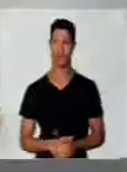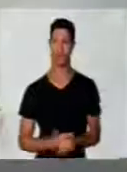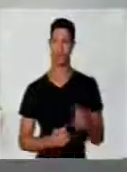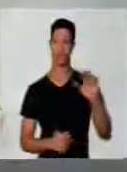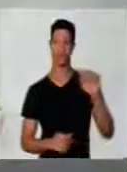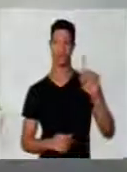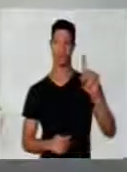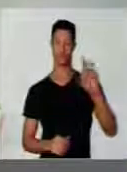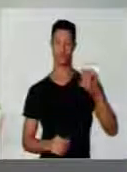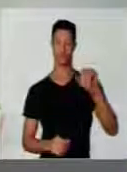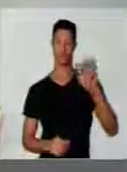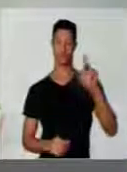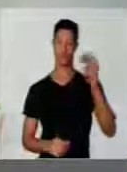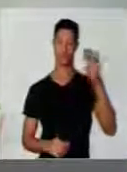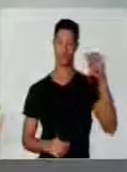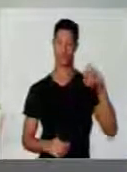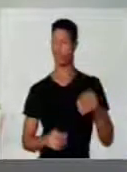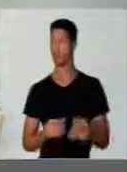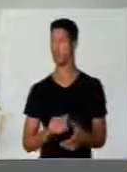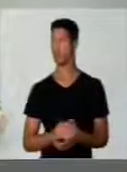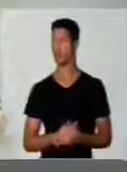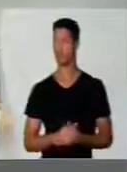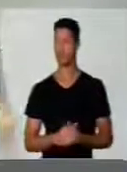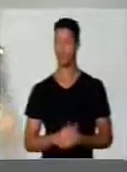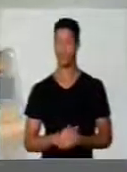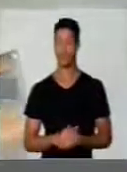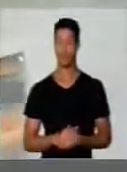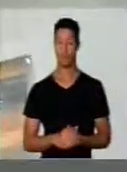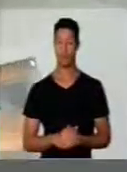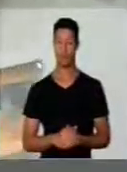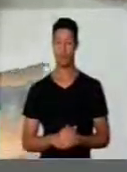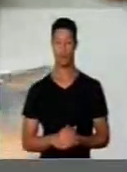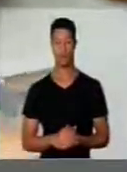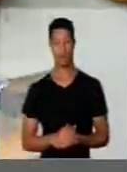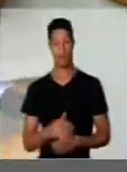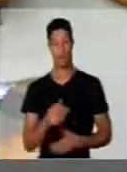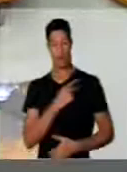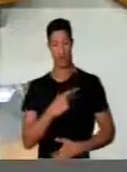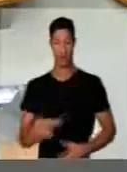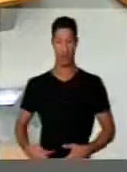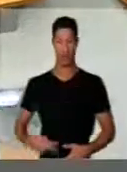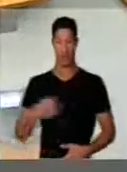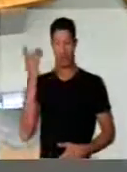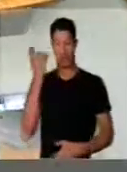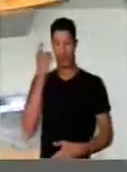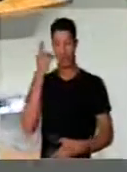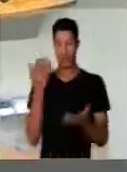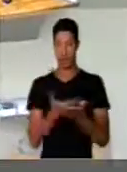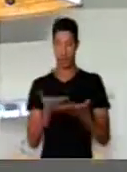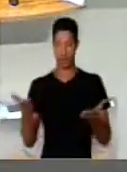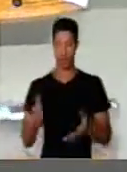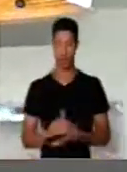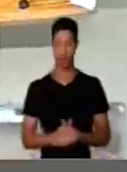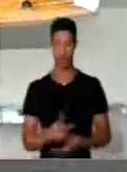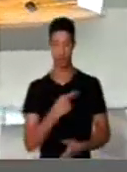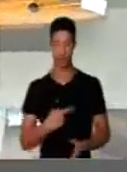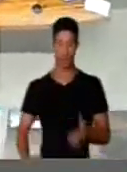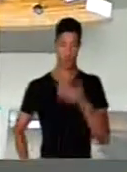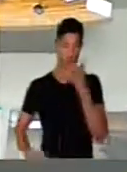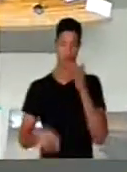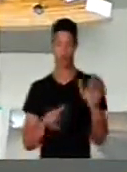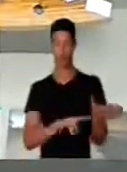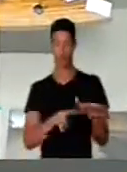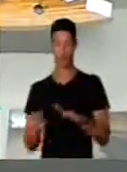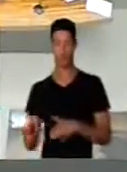Marini, três minutos. Senhor presidente, meus nobres colegas deputados, deputadas. Senhor presidente, essa